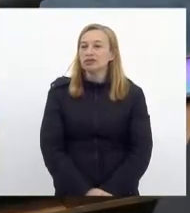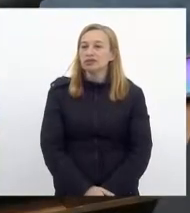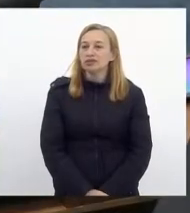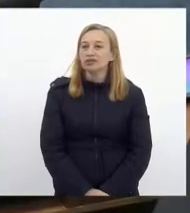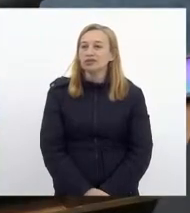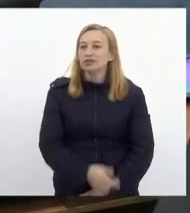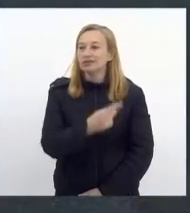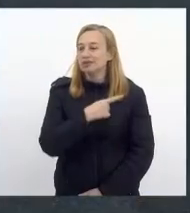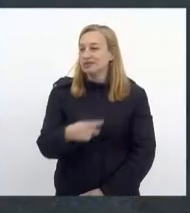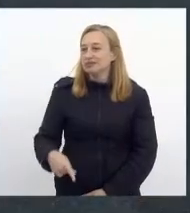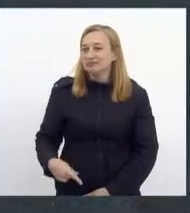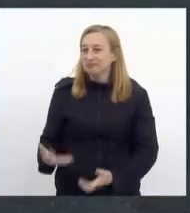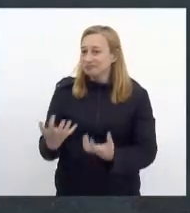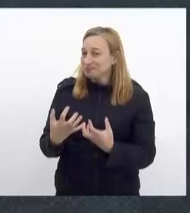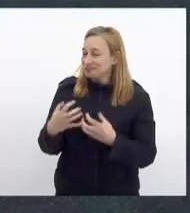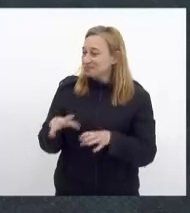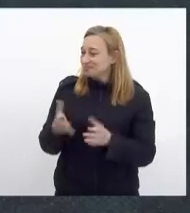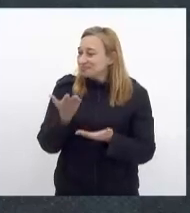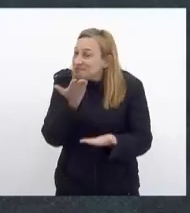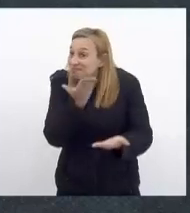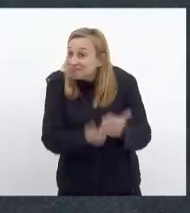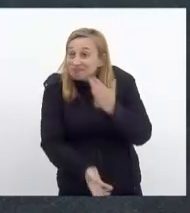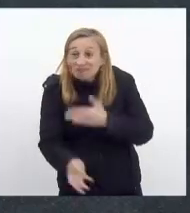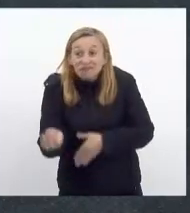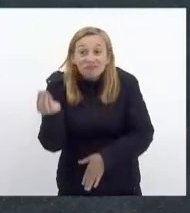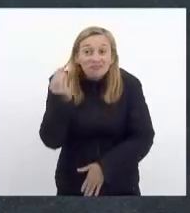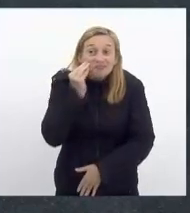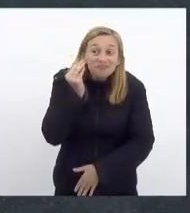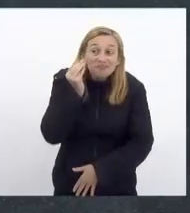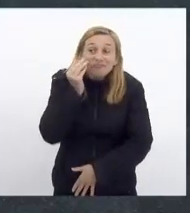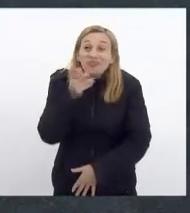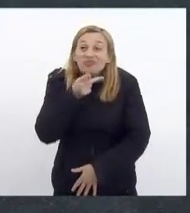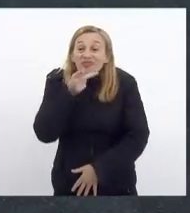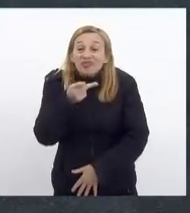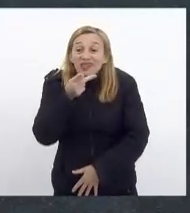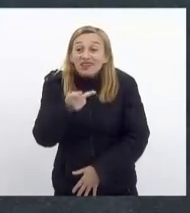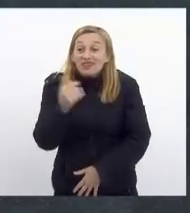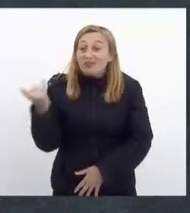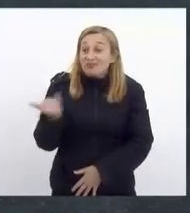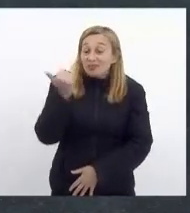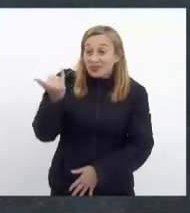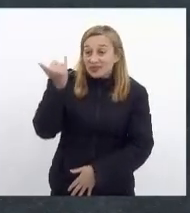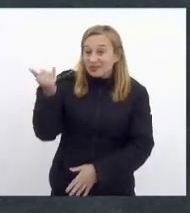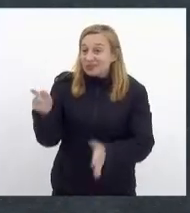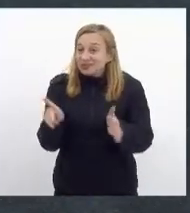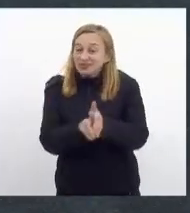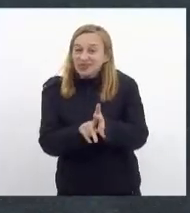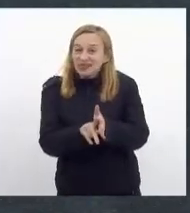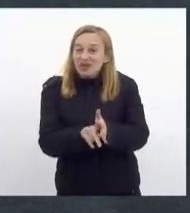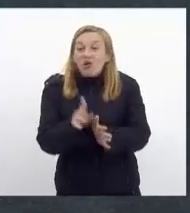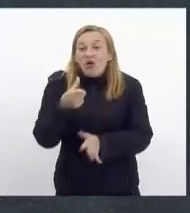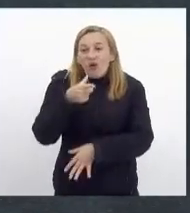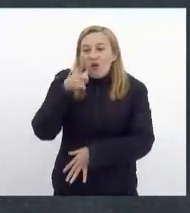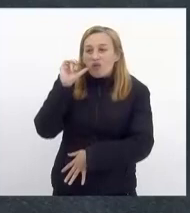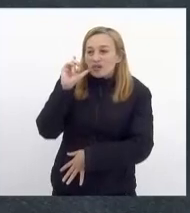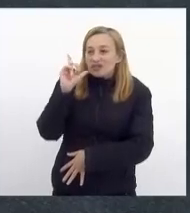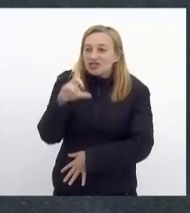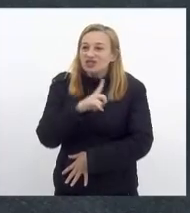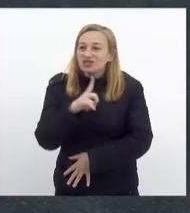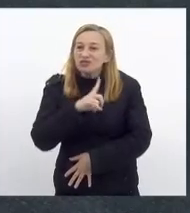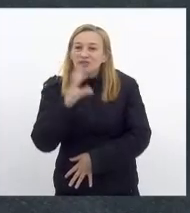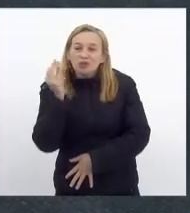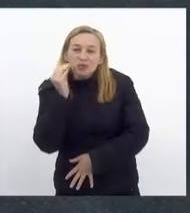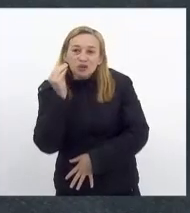Presidente, eu não quero perder a oportunidade de falar sobre esse importante projeto. Ontem nós tivemos a